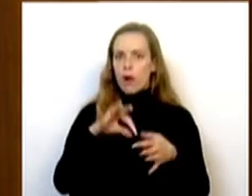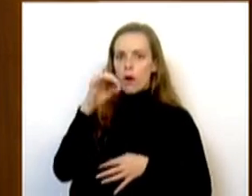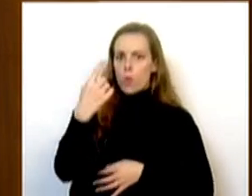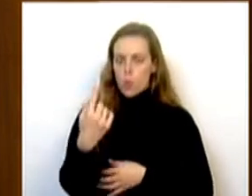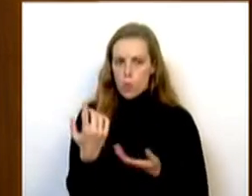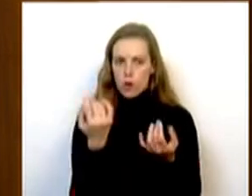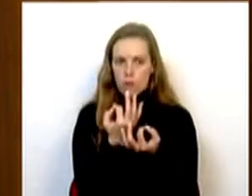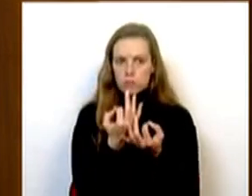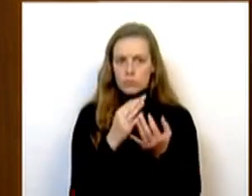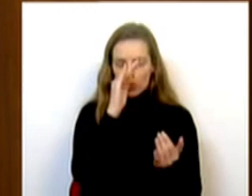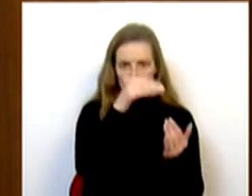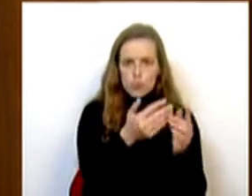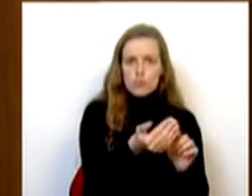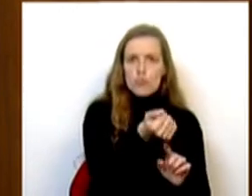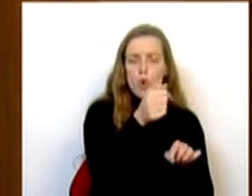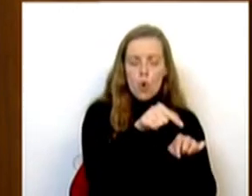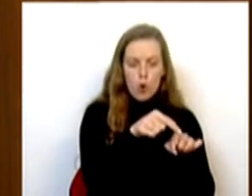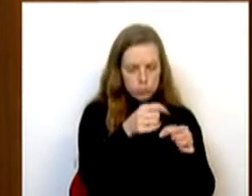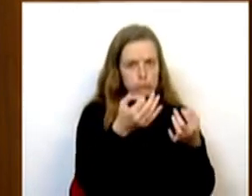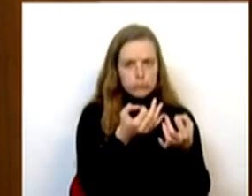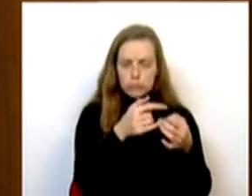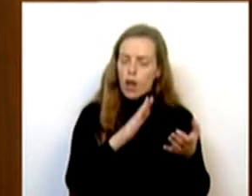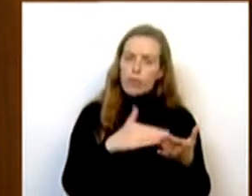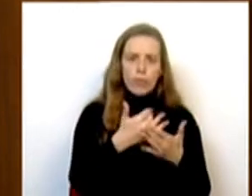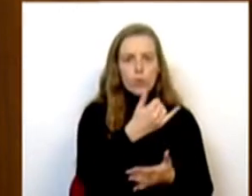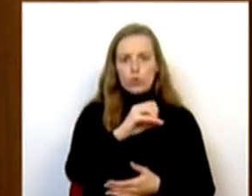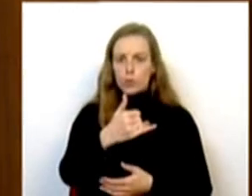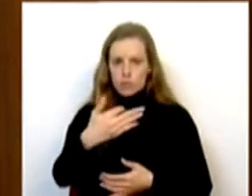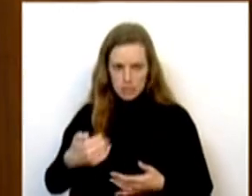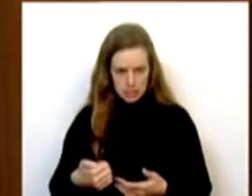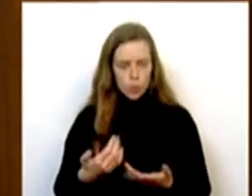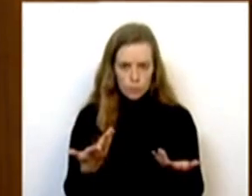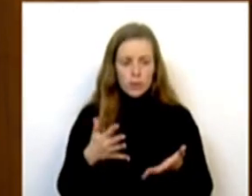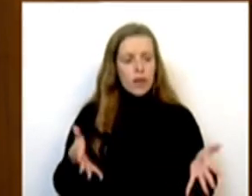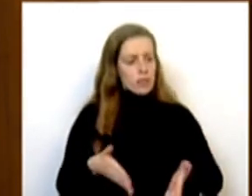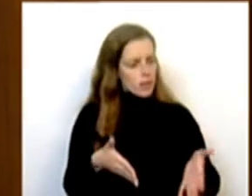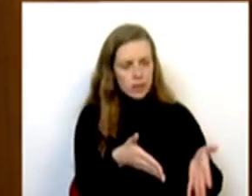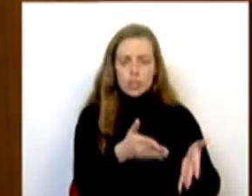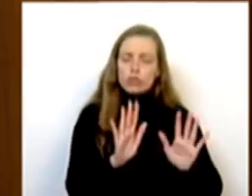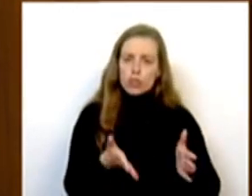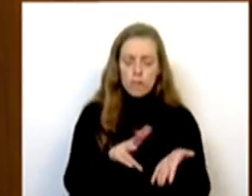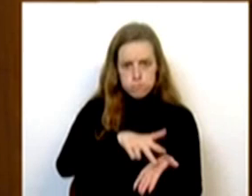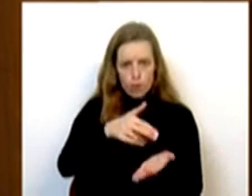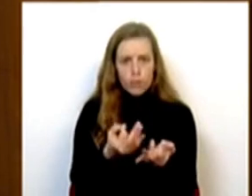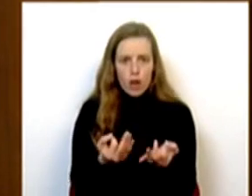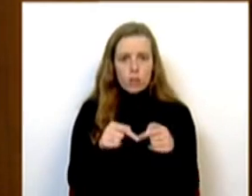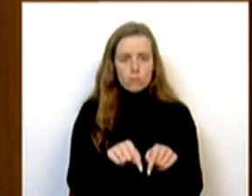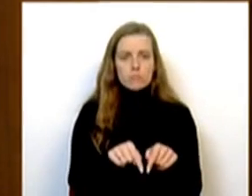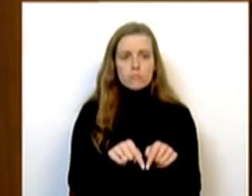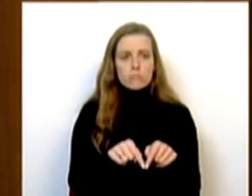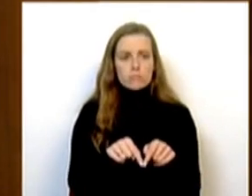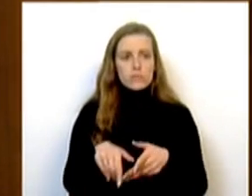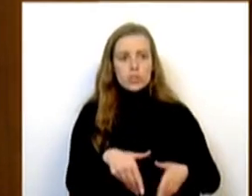concretos até 2025, implementando a estratégia que recentemente aprovámos também, a